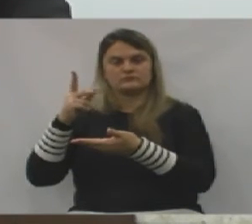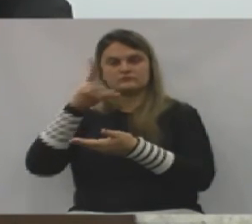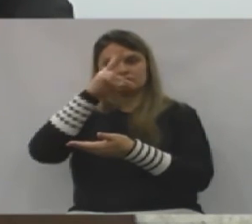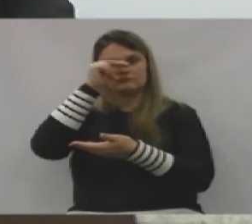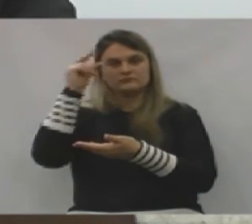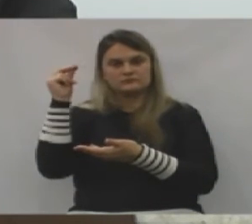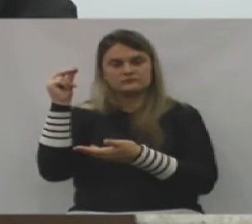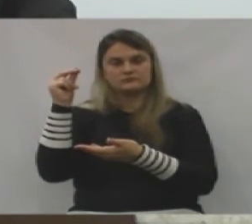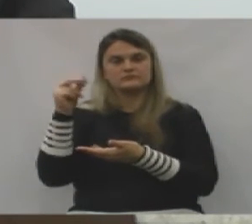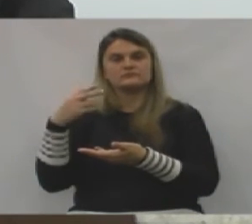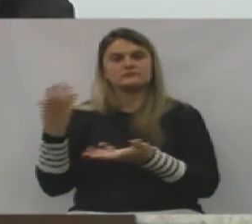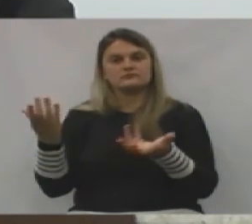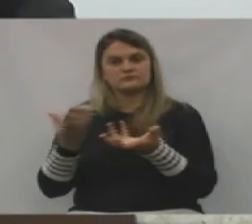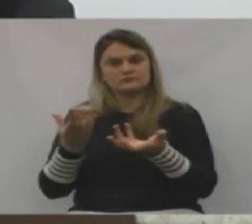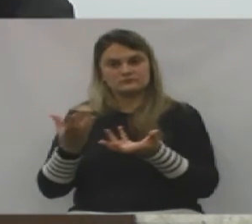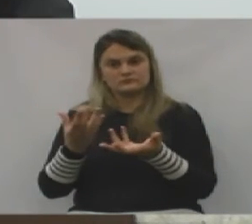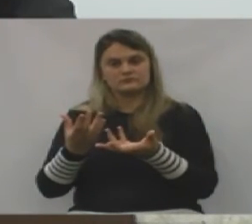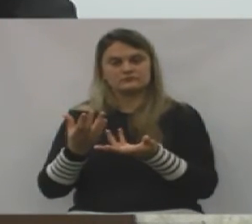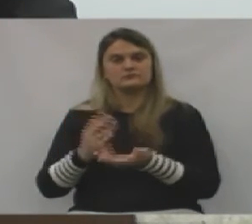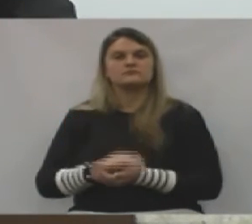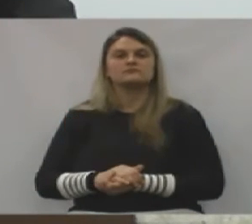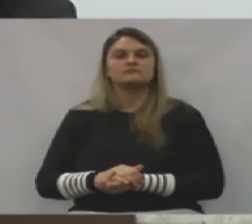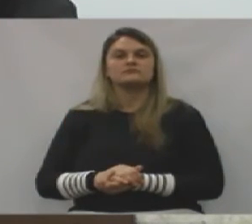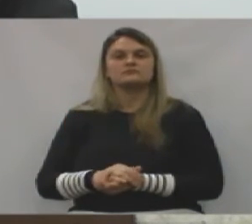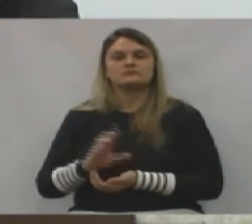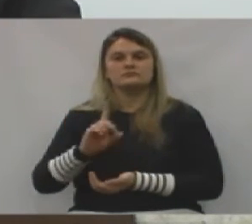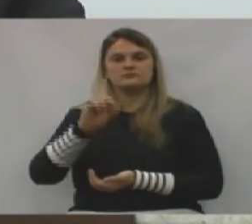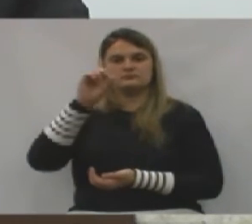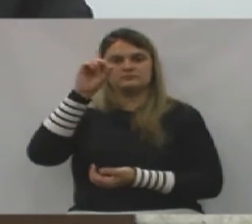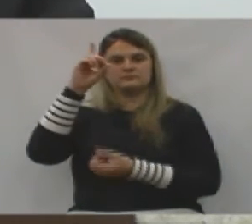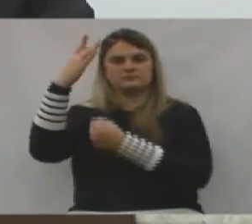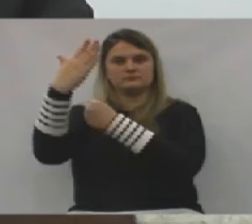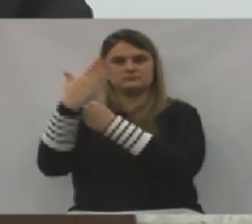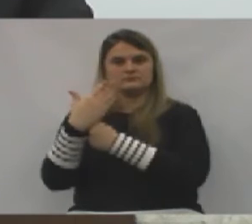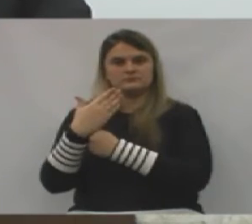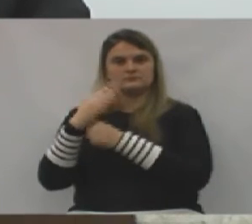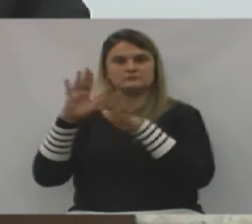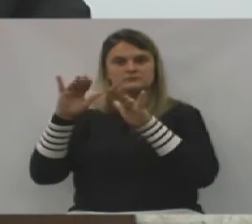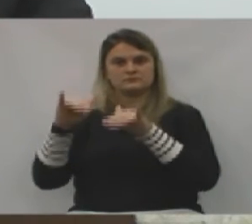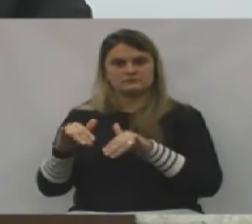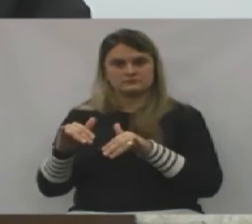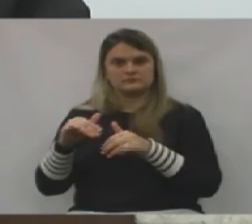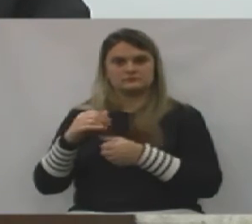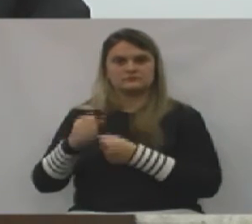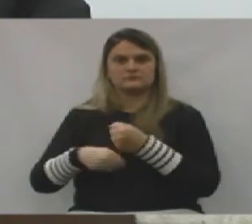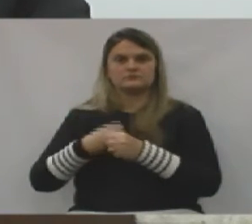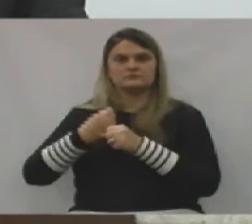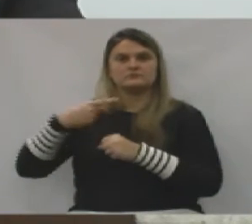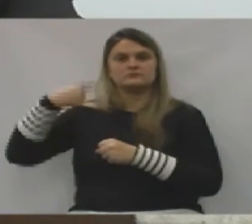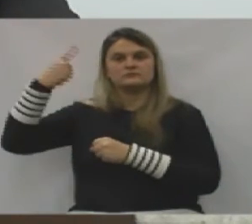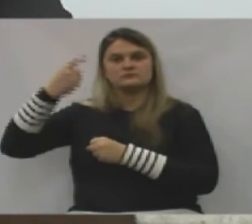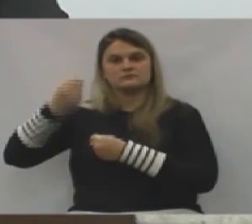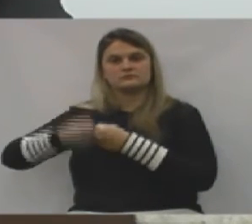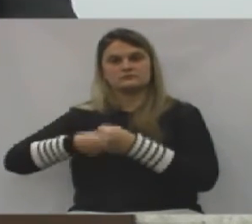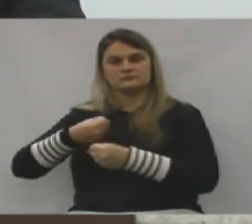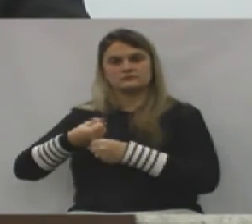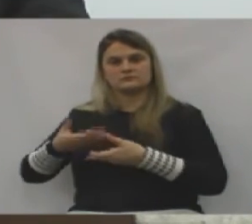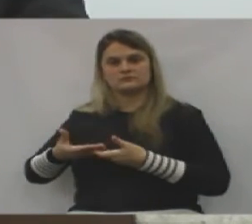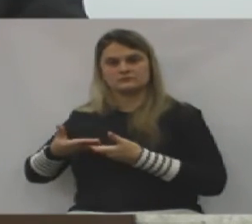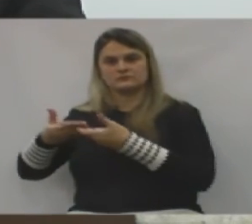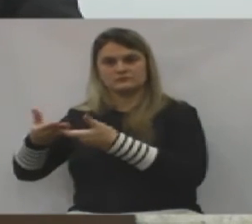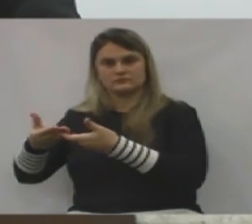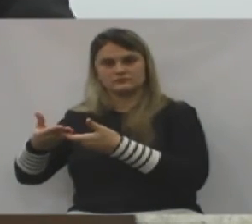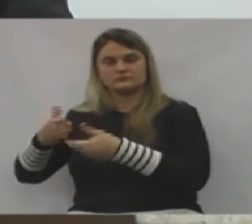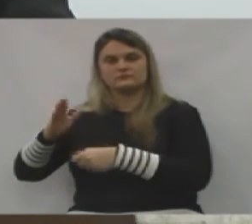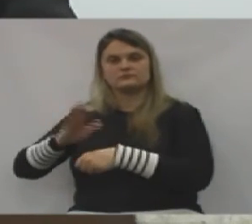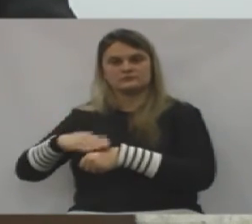Executivo. E queremos aí, se Deus quiser, no final do ano ou no comecinho do ano, estar aí devolvendo mais